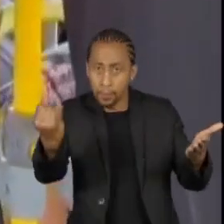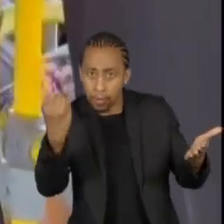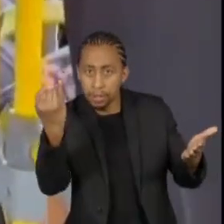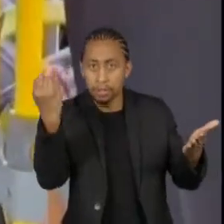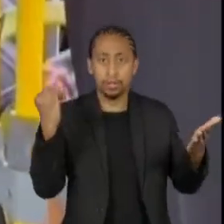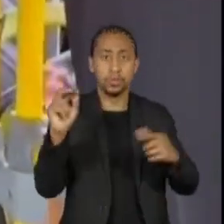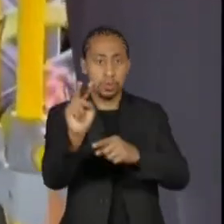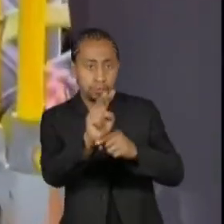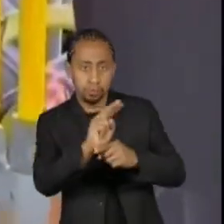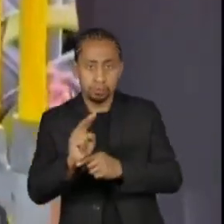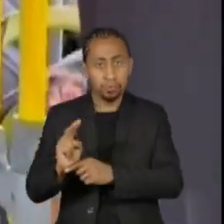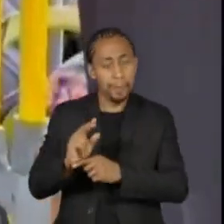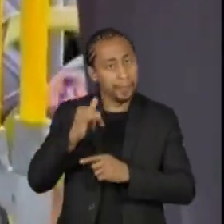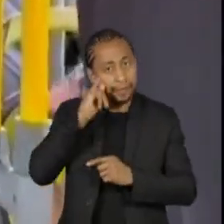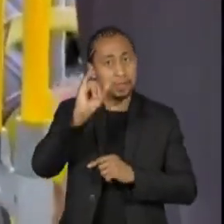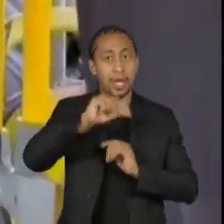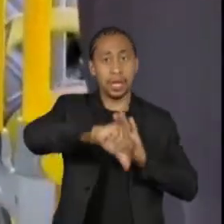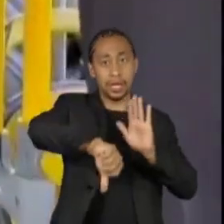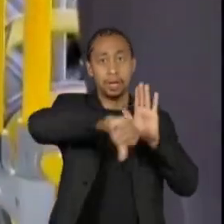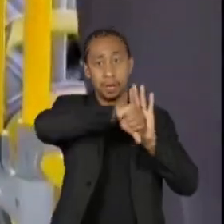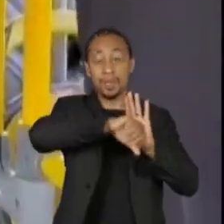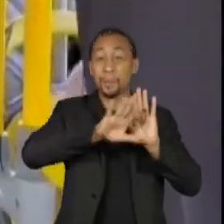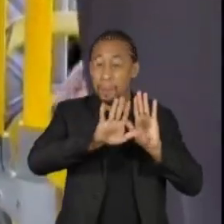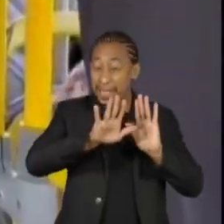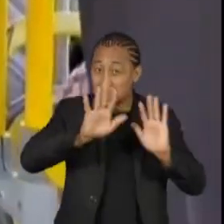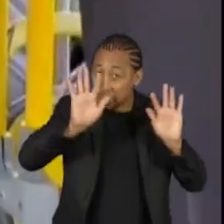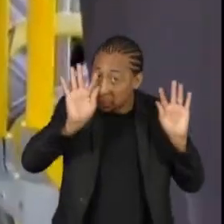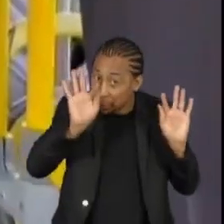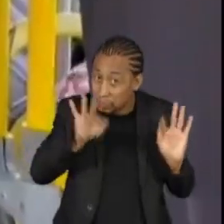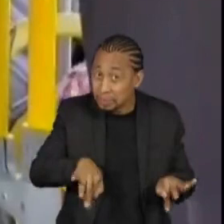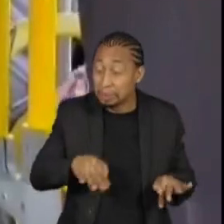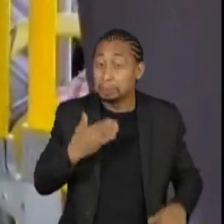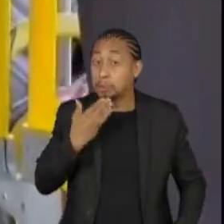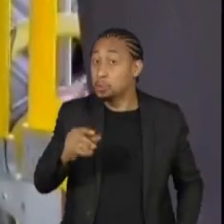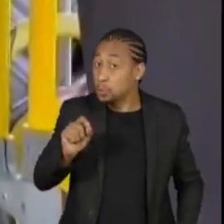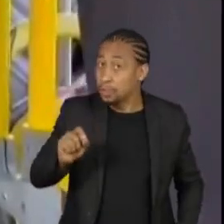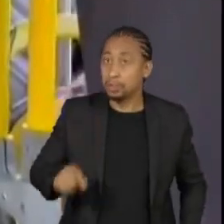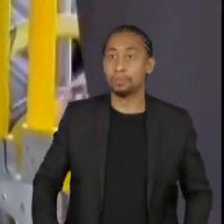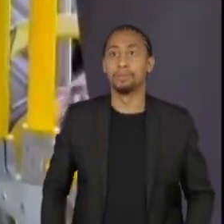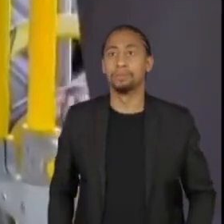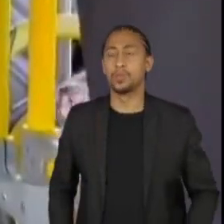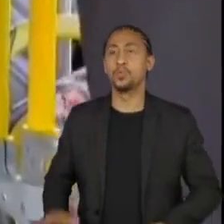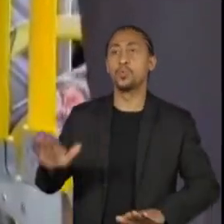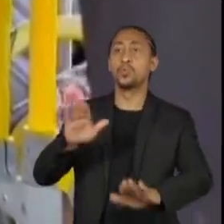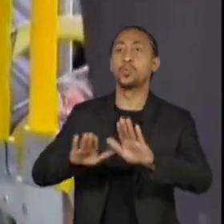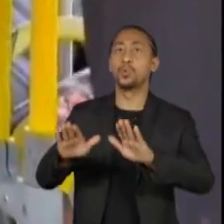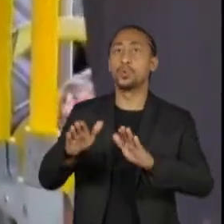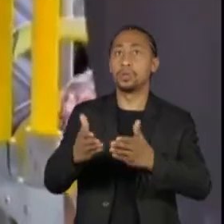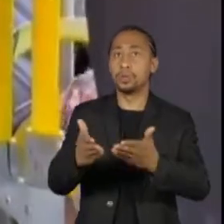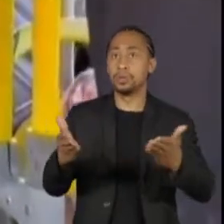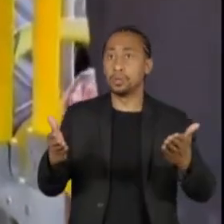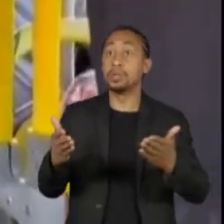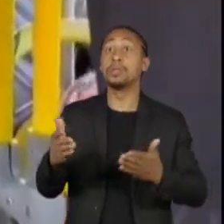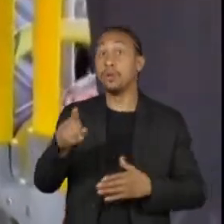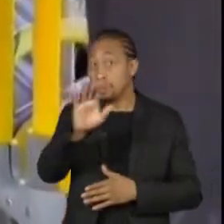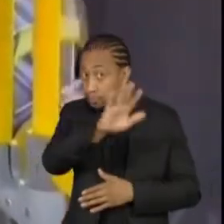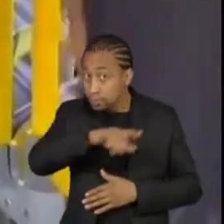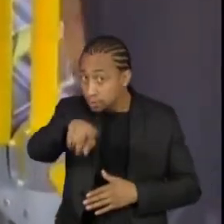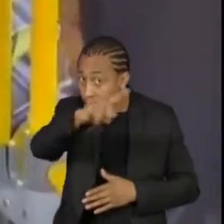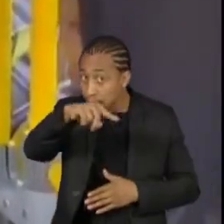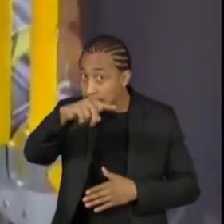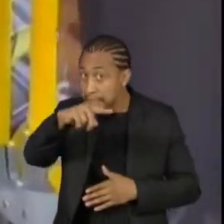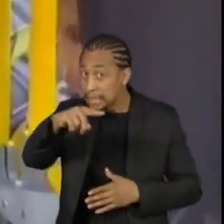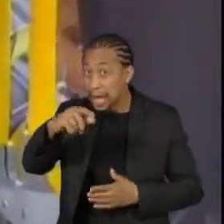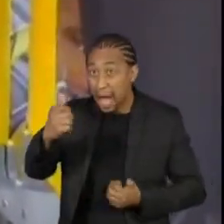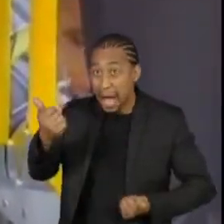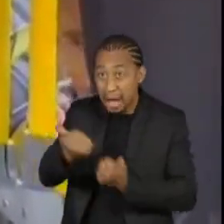criminosas. Mas, no fim do discurso, fez um pedido aos passageiros. Tenham cuidado com uma coisa. Não apoie ex